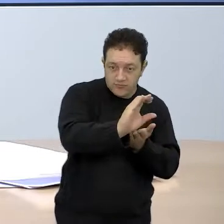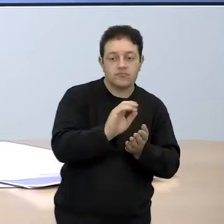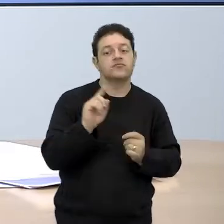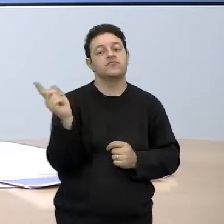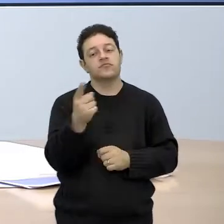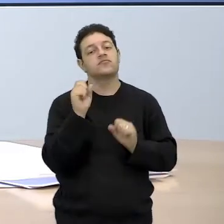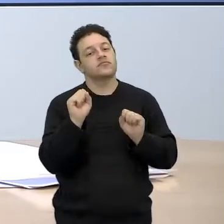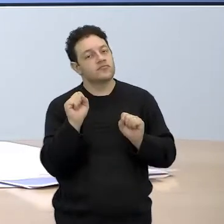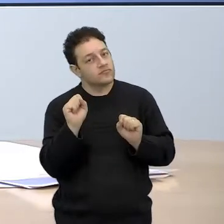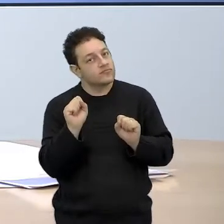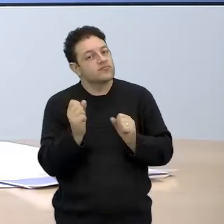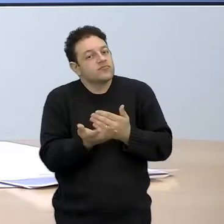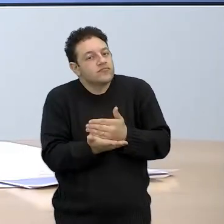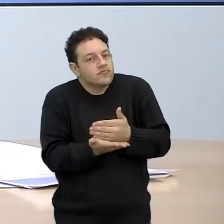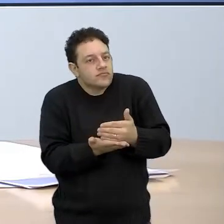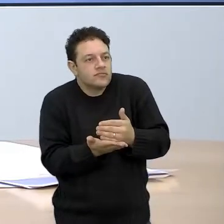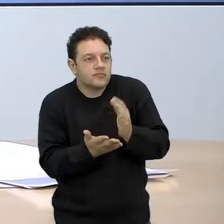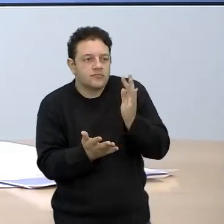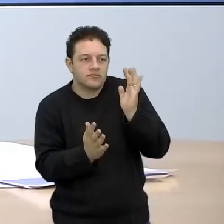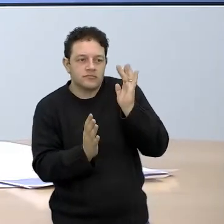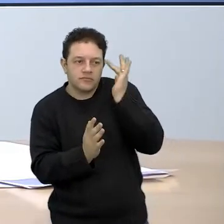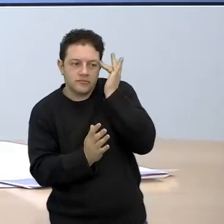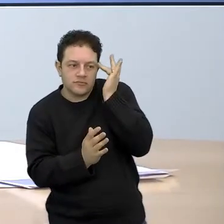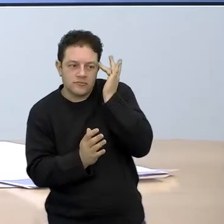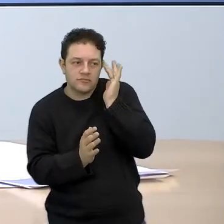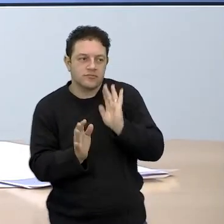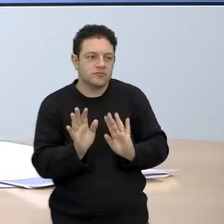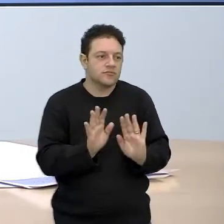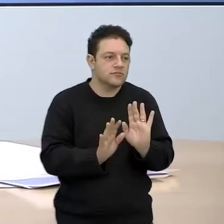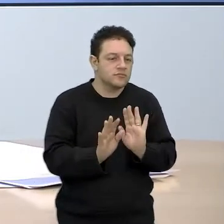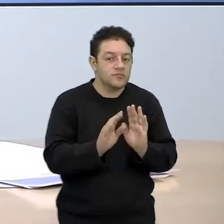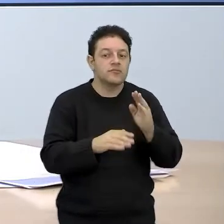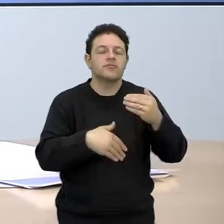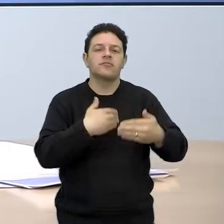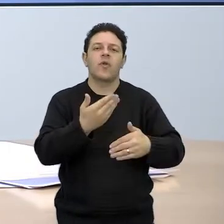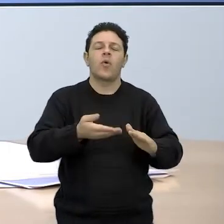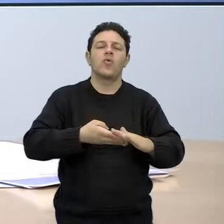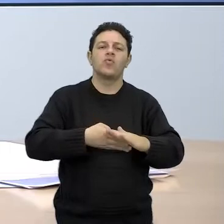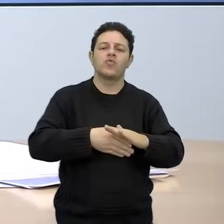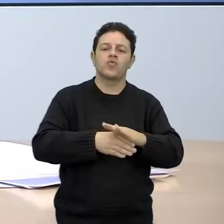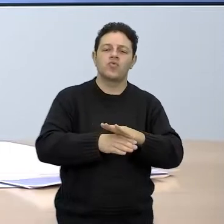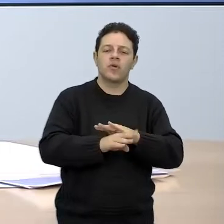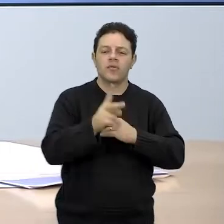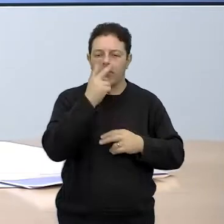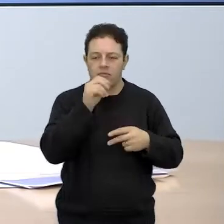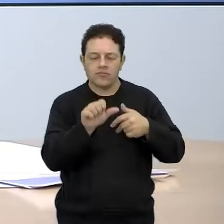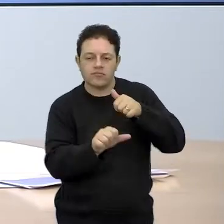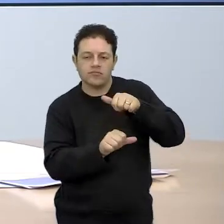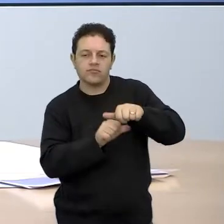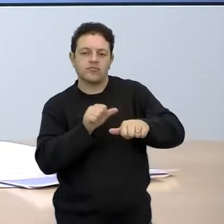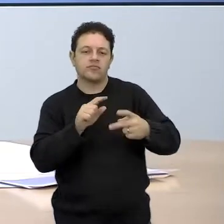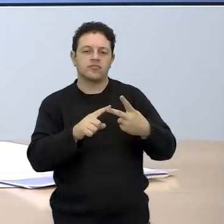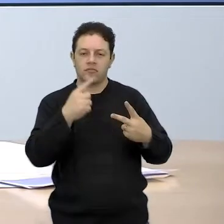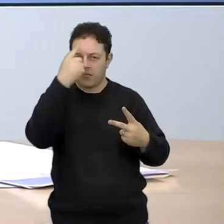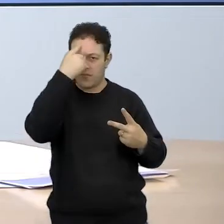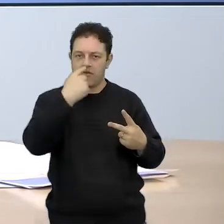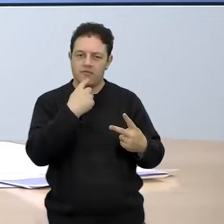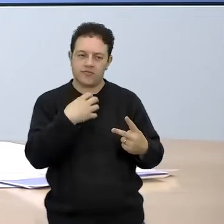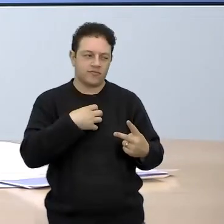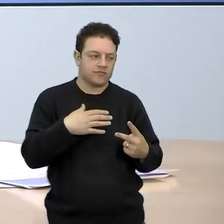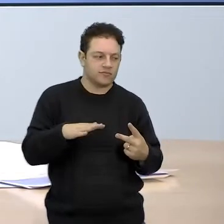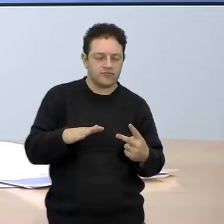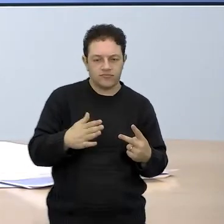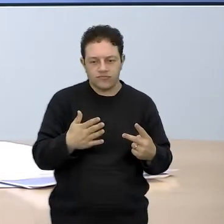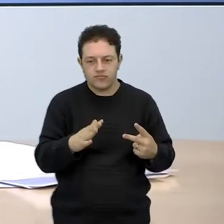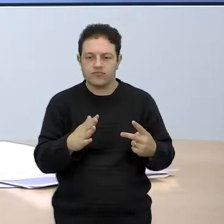um pouco conservador. E aí depois que a gente vai ganhando confiança, gente vai mudando aí de perfil. Por